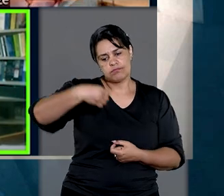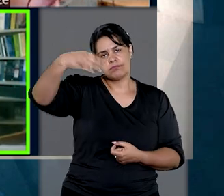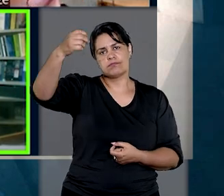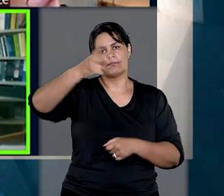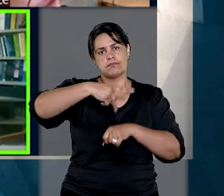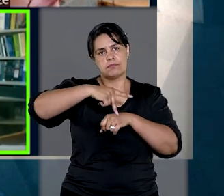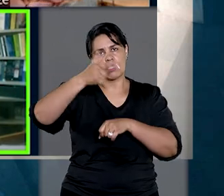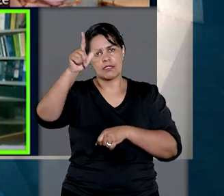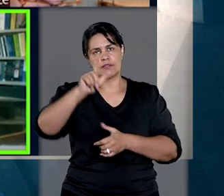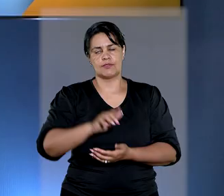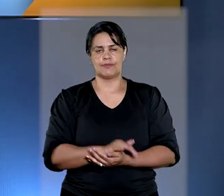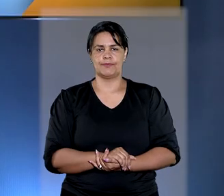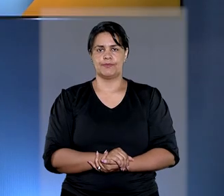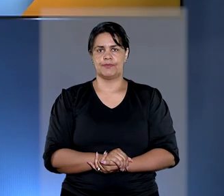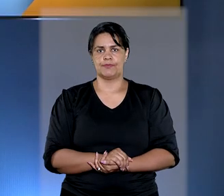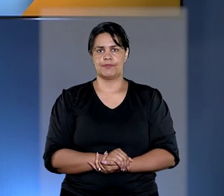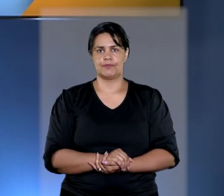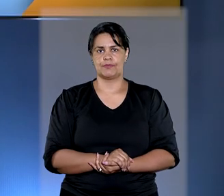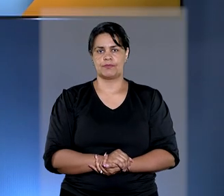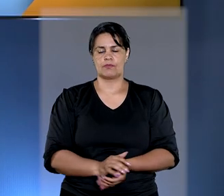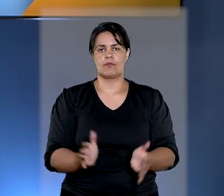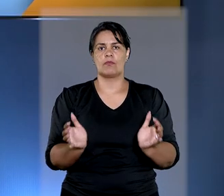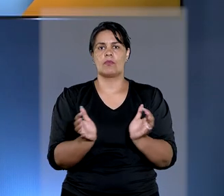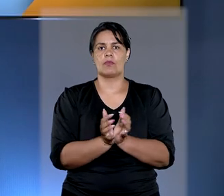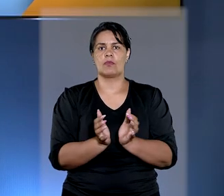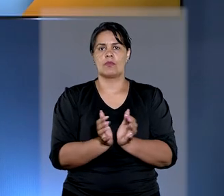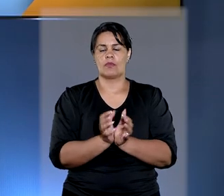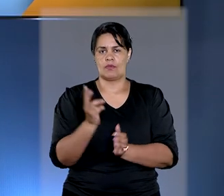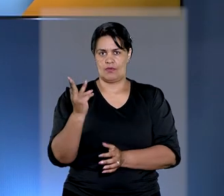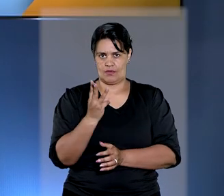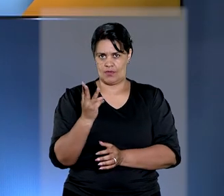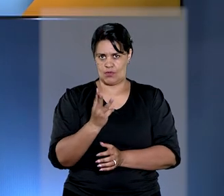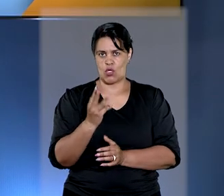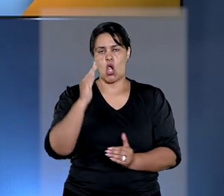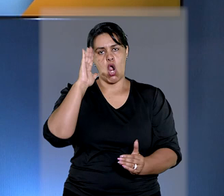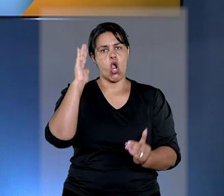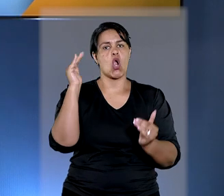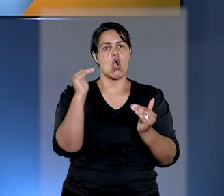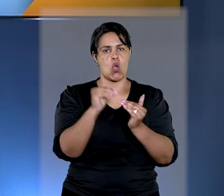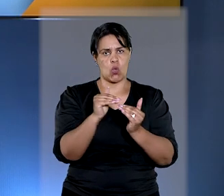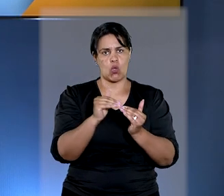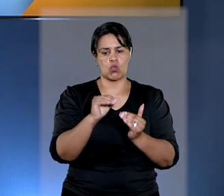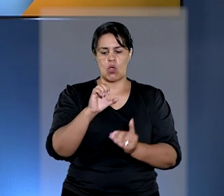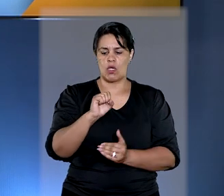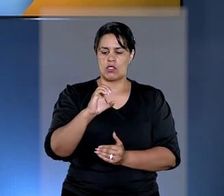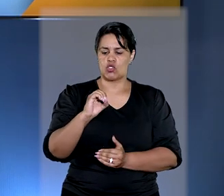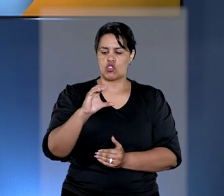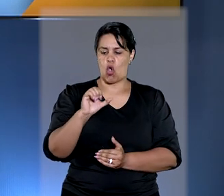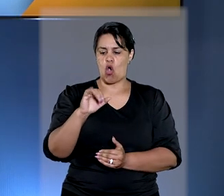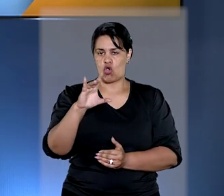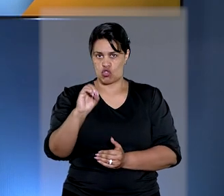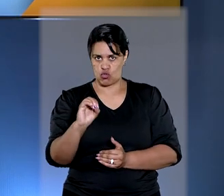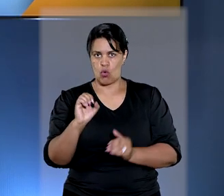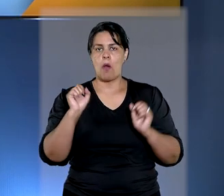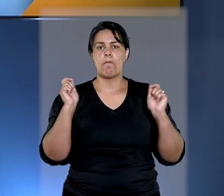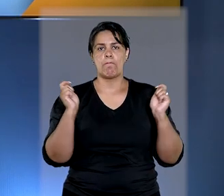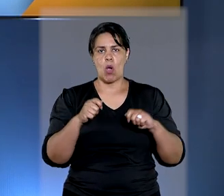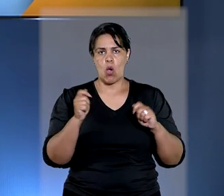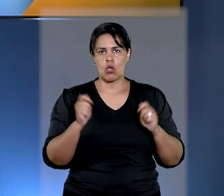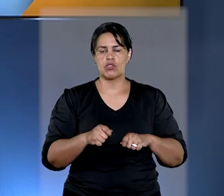viagens internacionais. E a terceira turma concordou que sócio-devedor tem legitimidade para impugnar